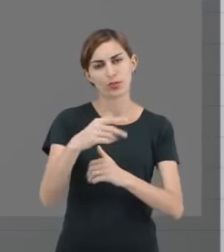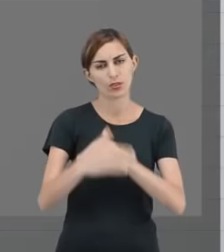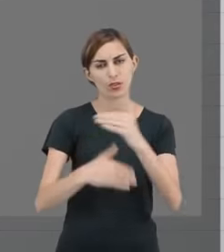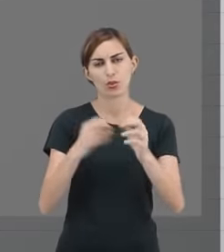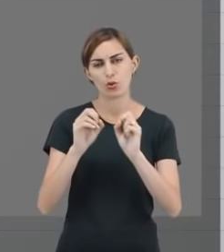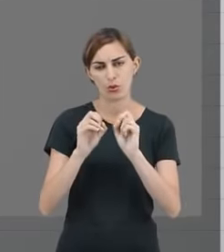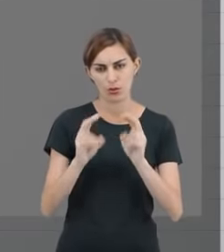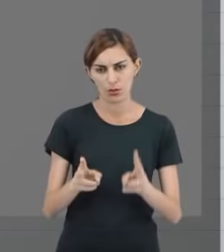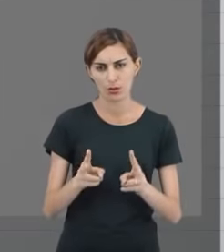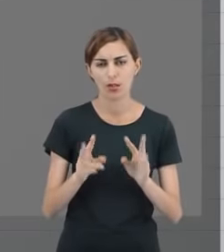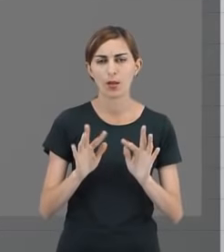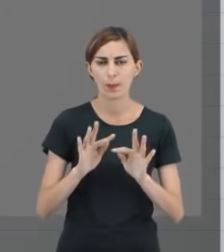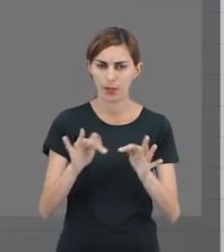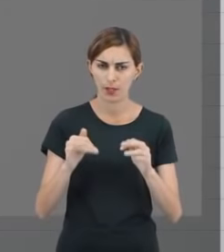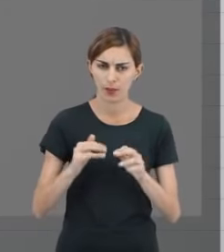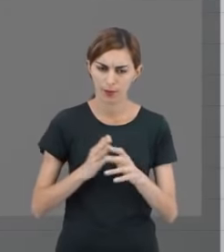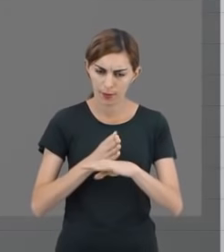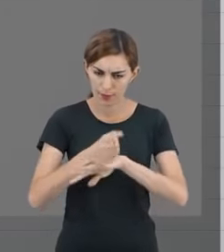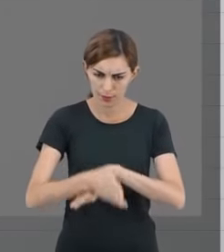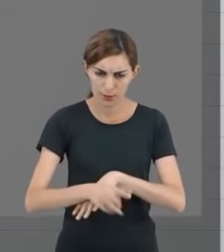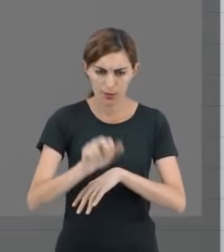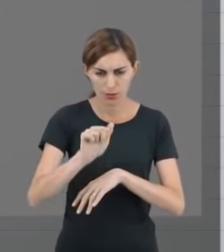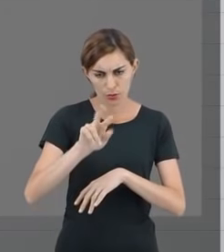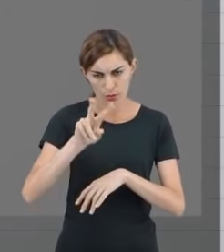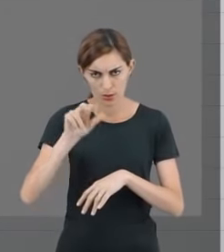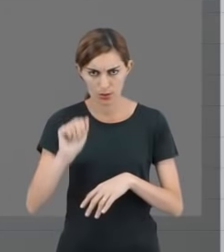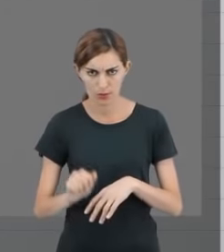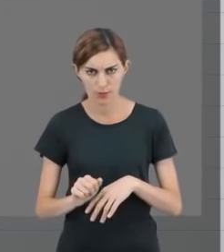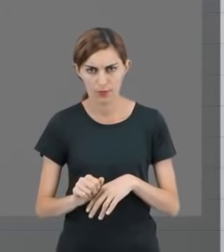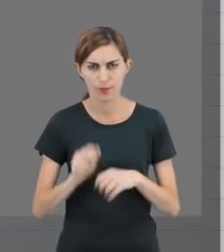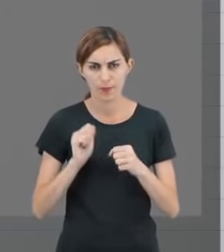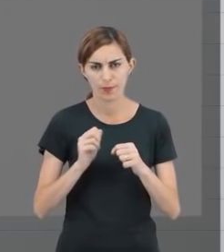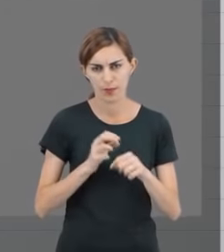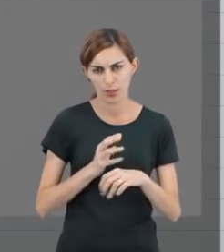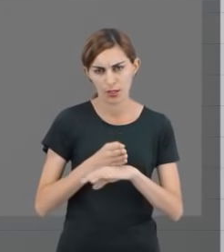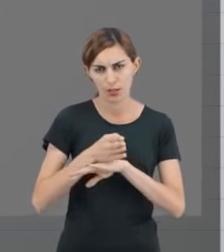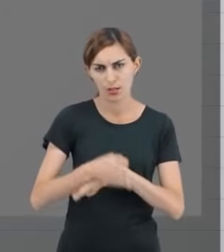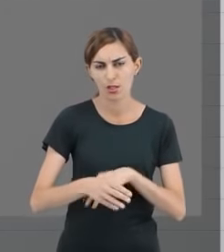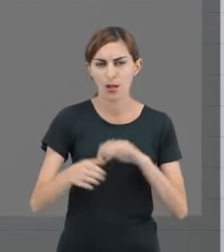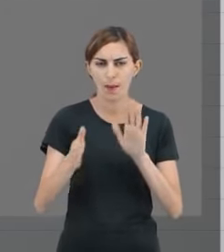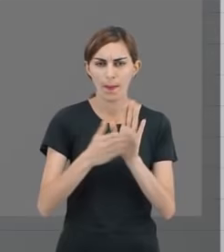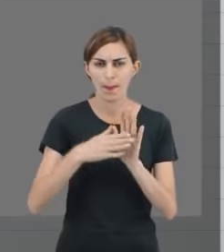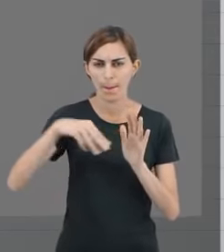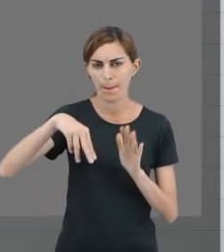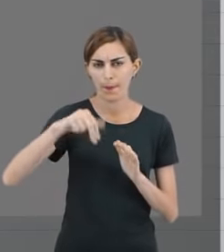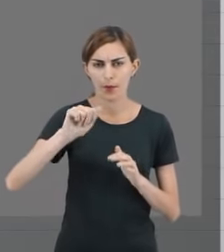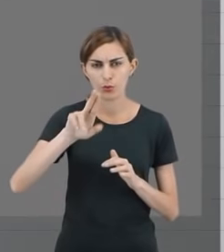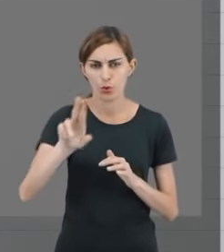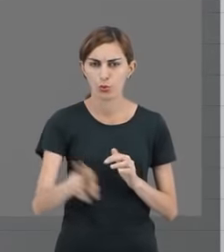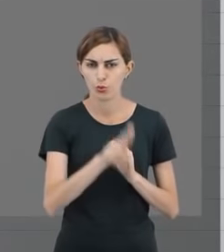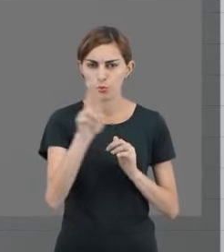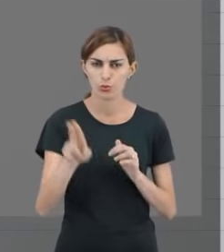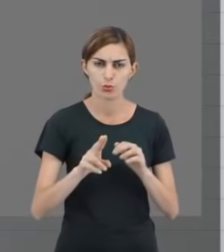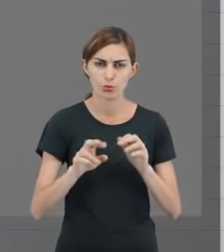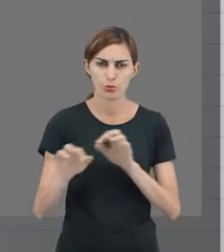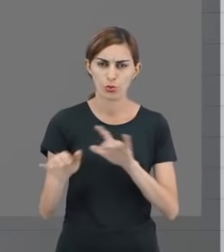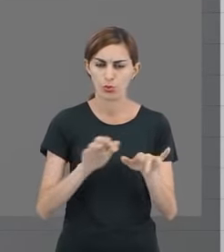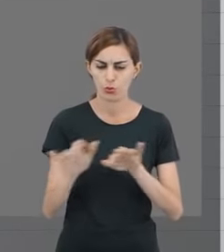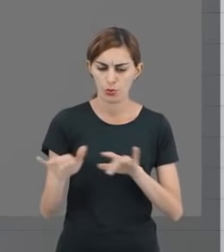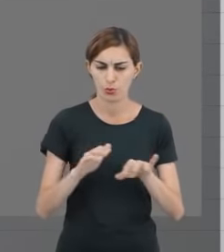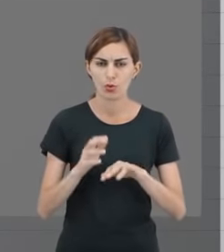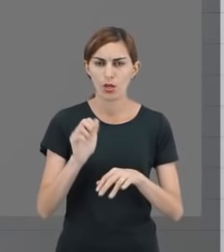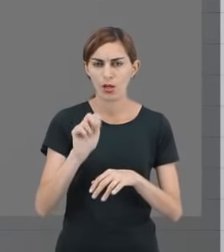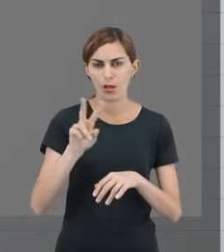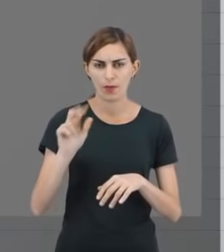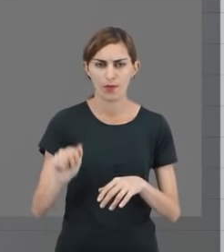ok? E para navegar no ambiente, você pode acessar o manual de uso e navegação do Ava, que